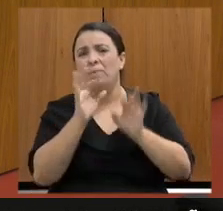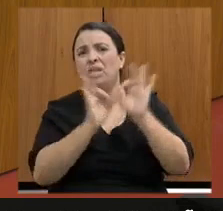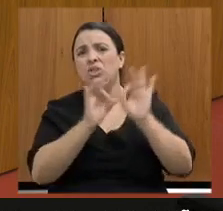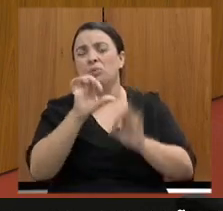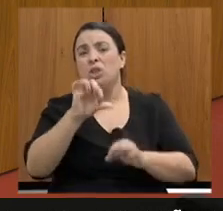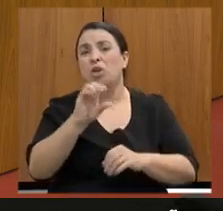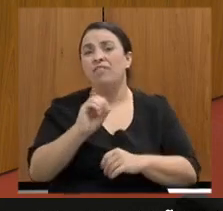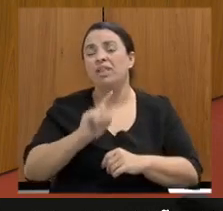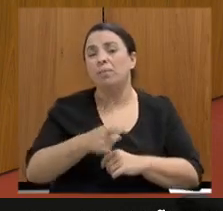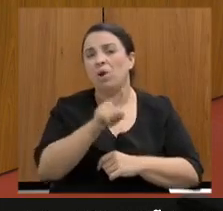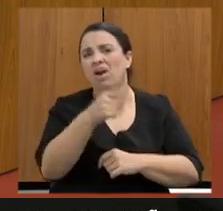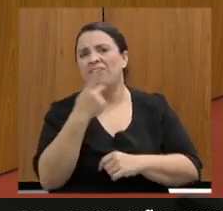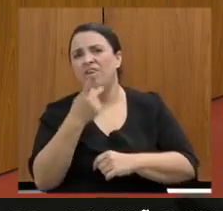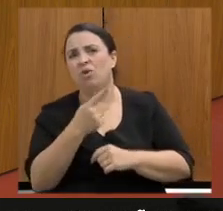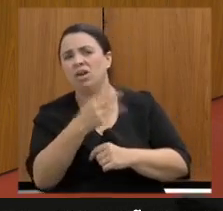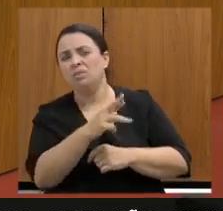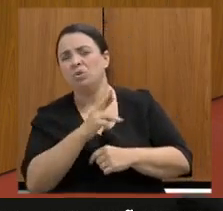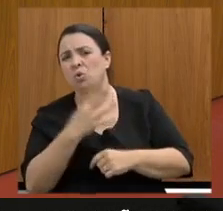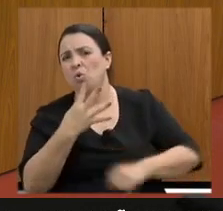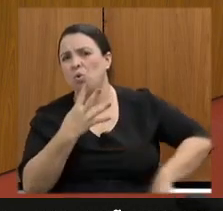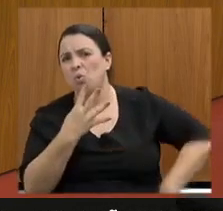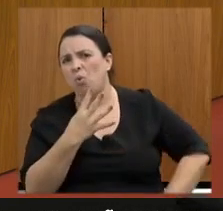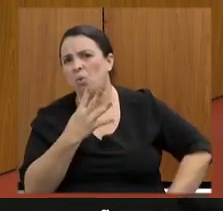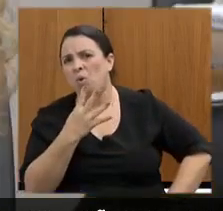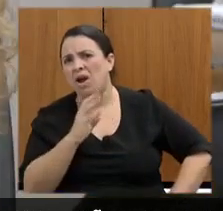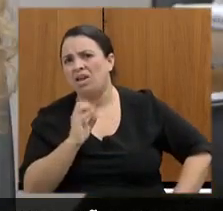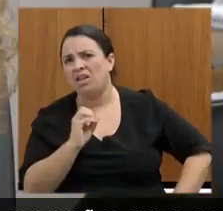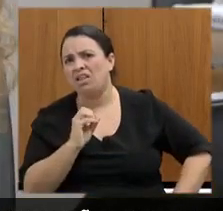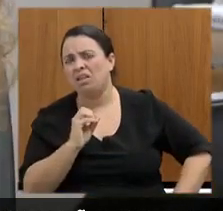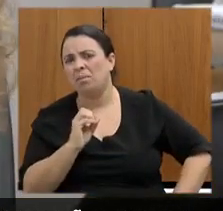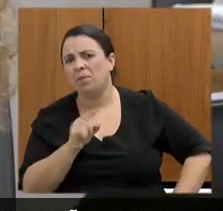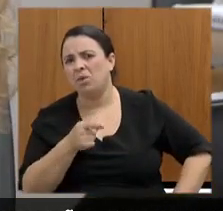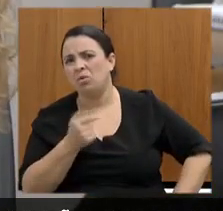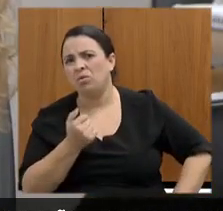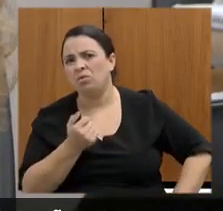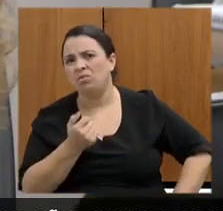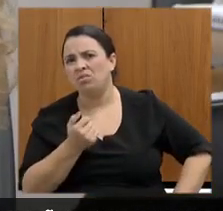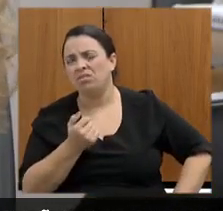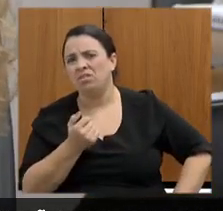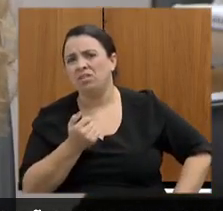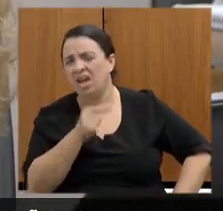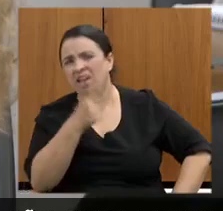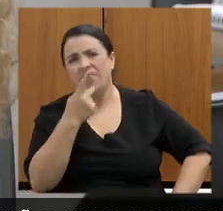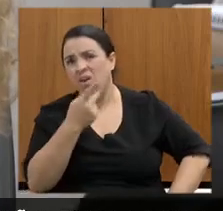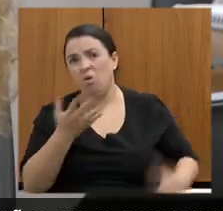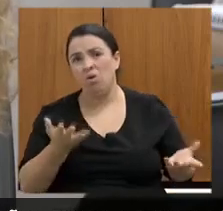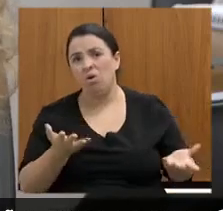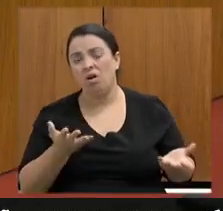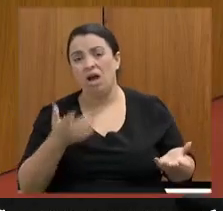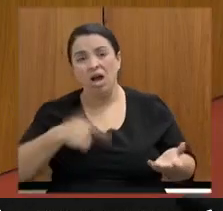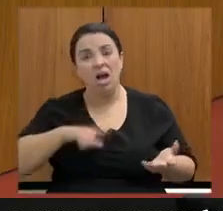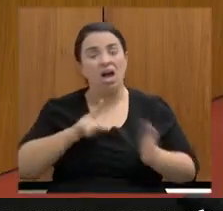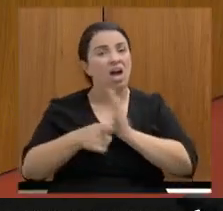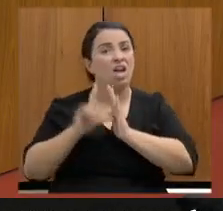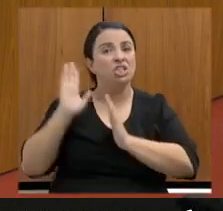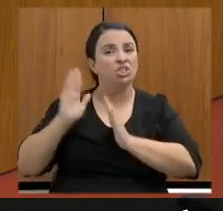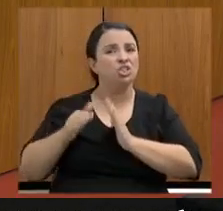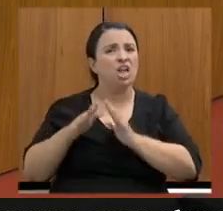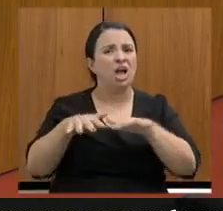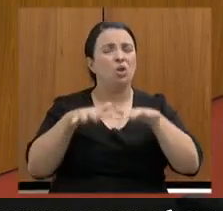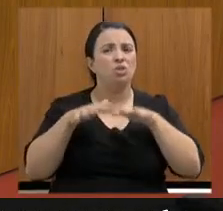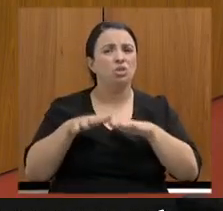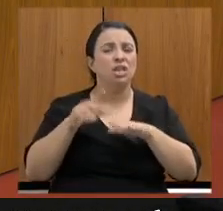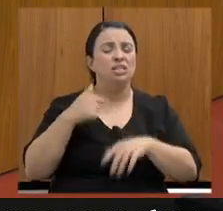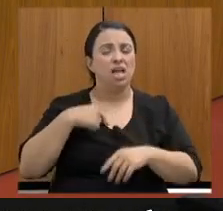eu escutei que vocês... Vocês não fizeram petição, vocês apresentaram embargos perfeitamente, isso foi dito aqui em audiência, presidido por mim, com a